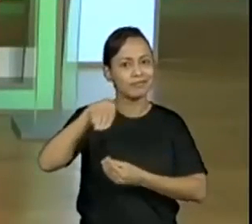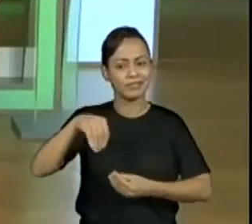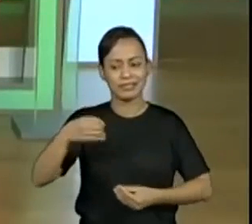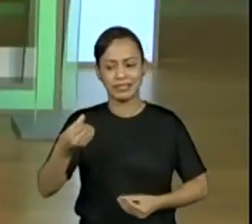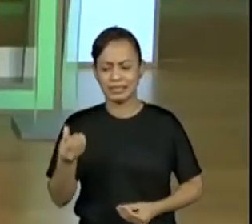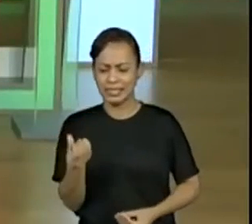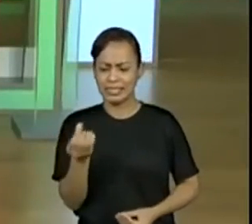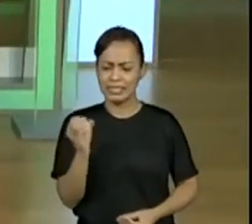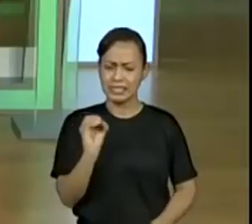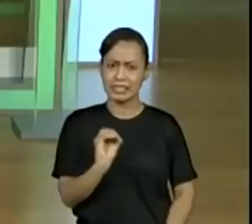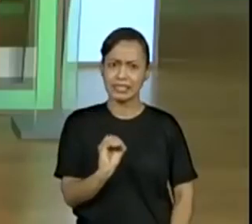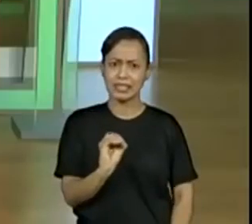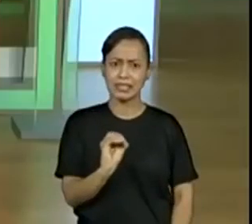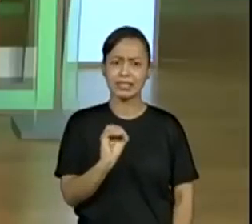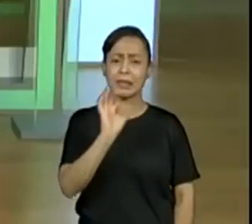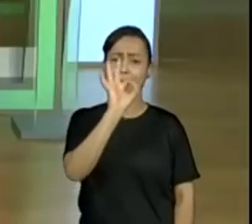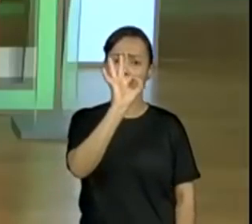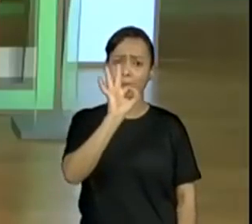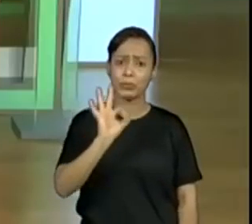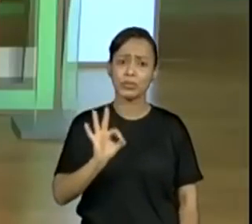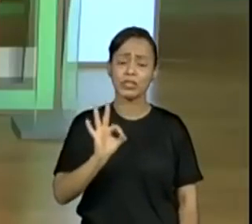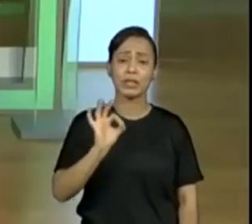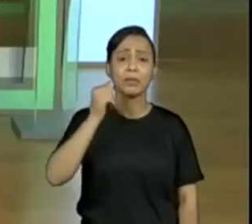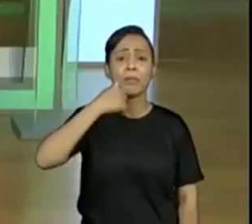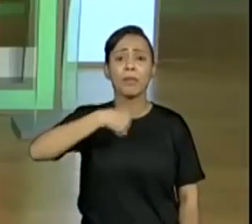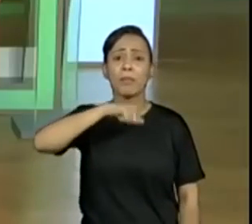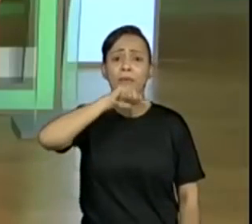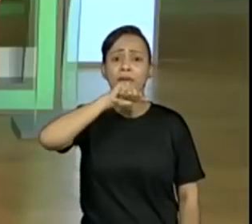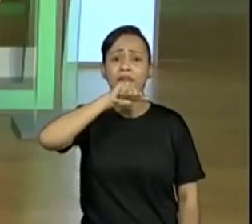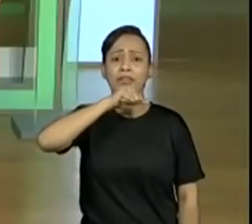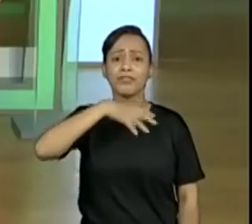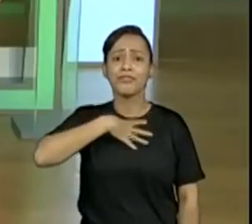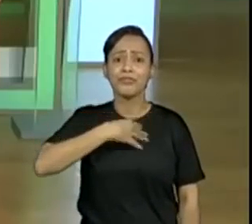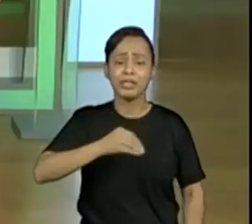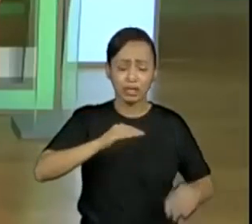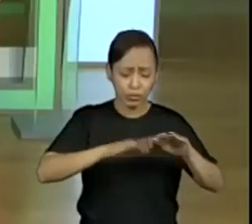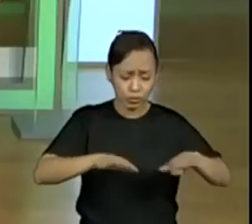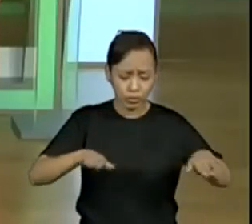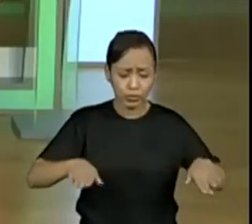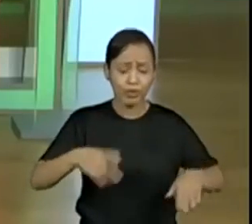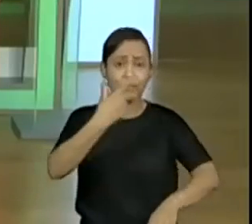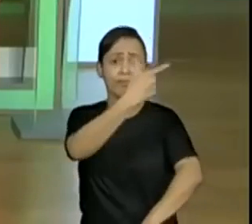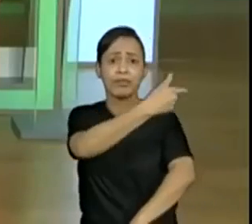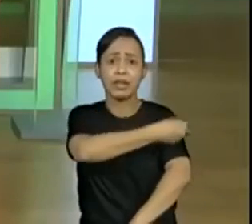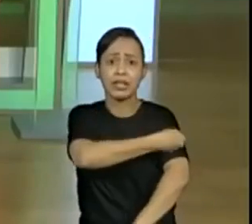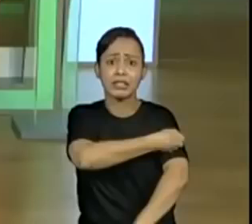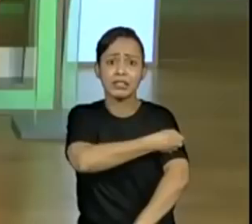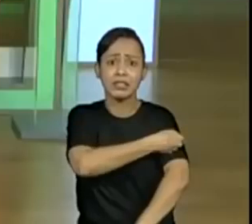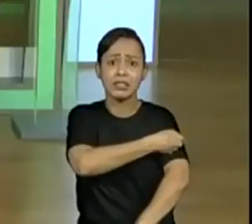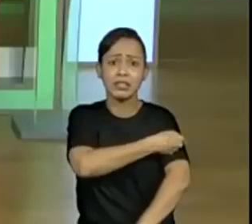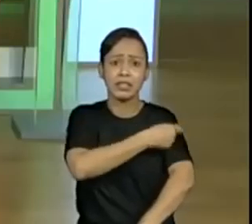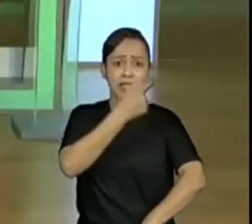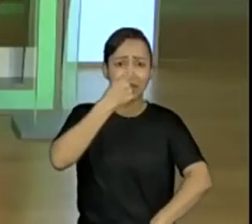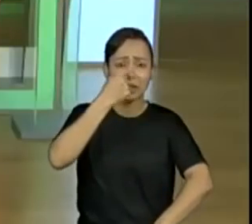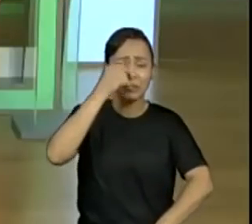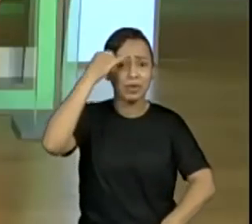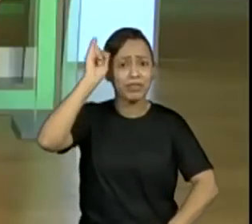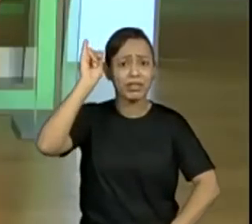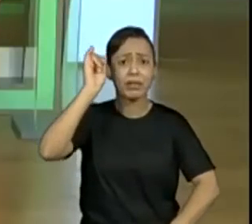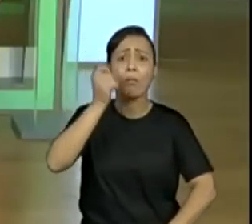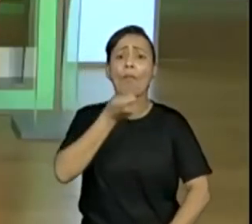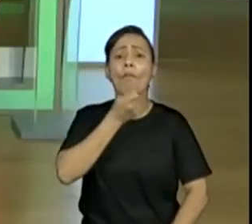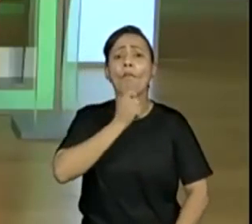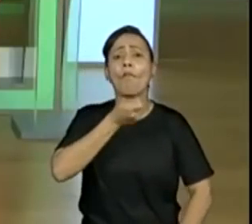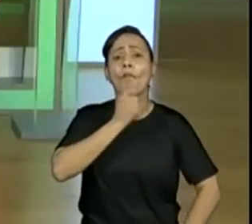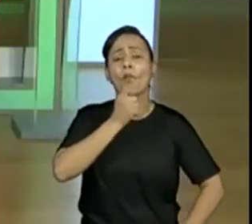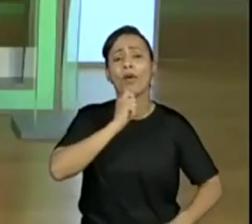mais de 60 de crianças e mães ainda não vacinaram. Ou seja, é importante vacinar? Tudo isso a gente começa a perguntar